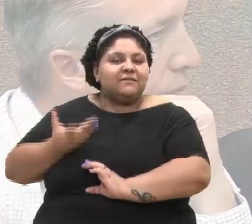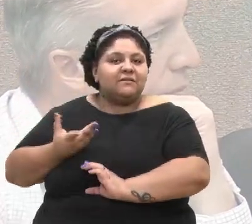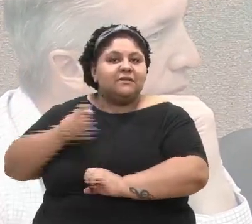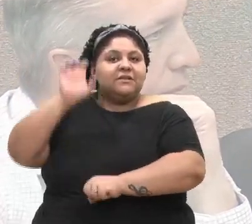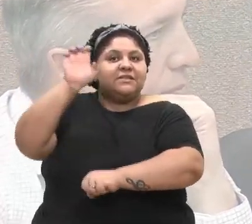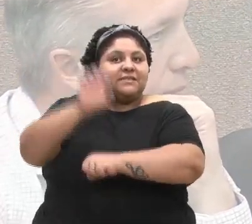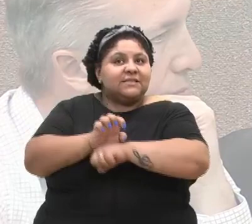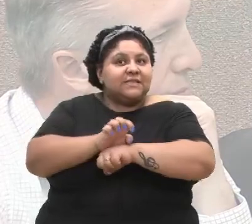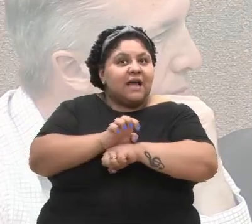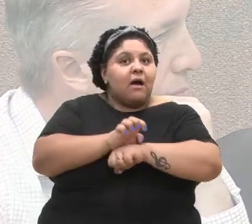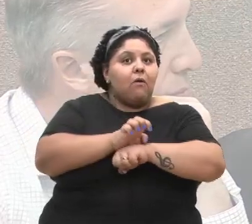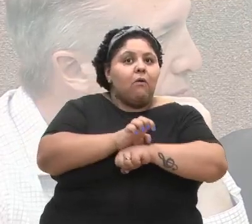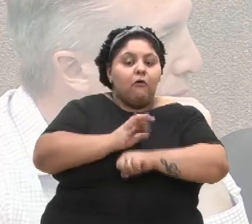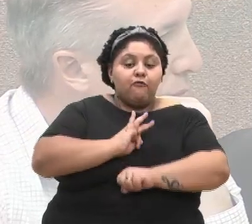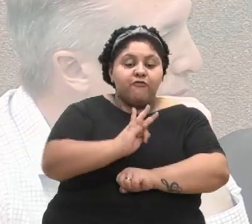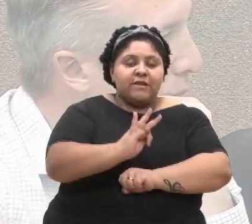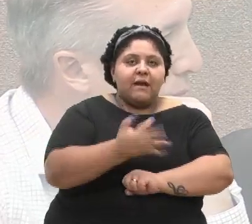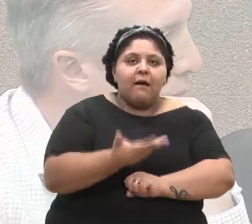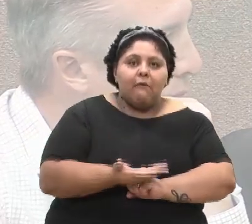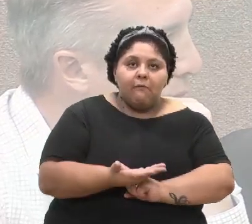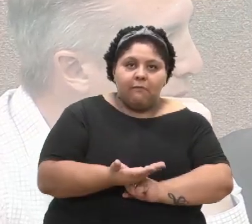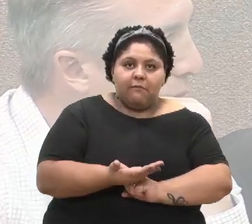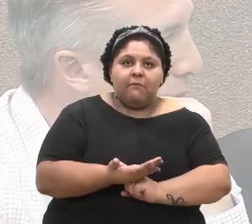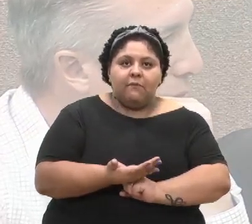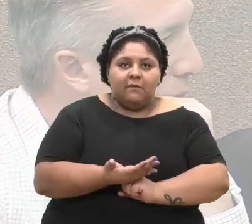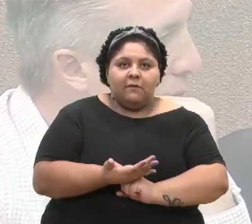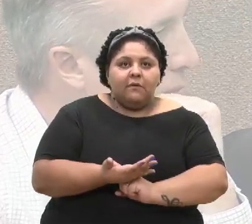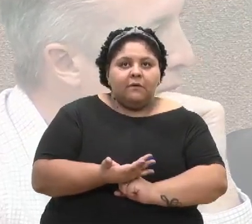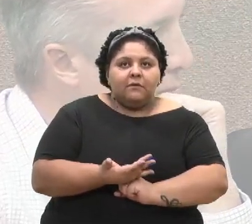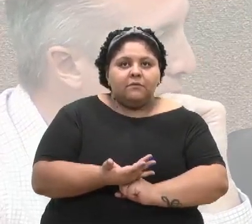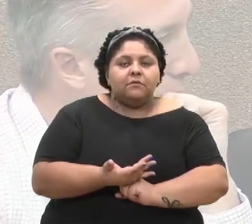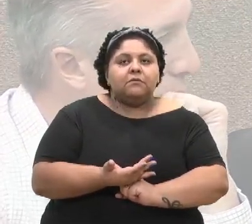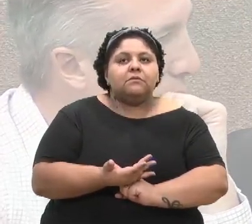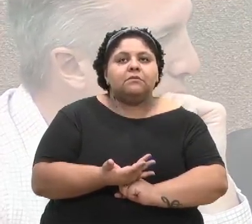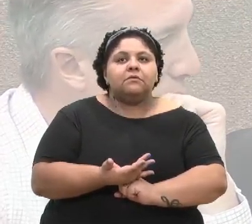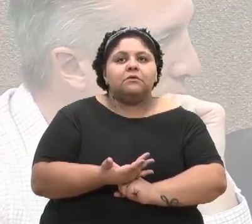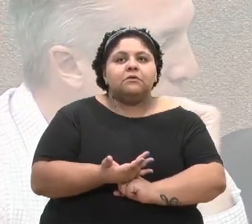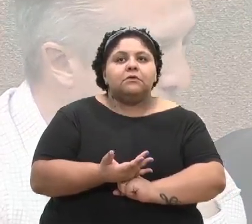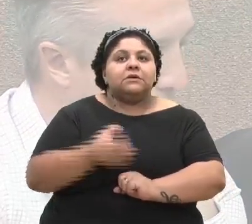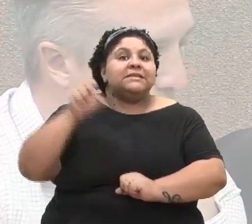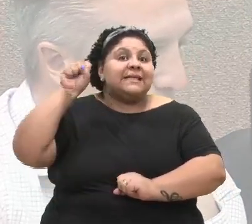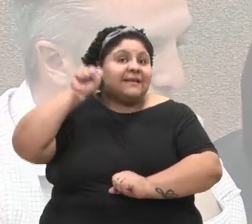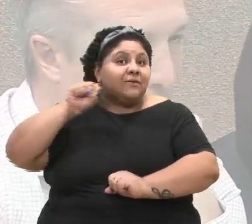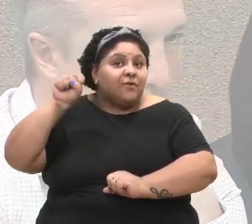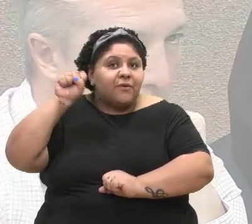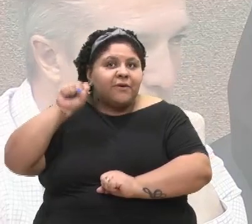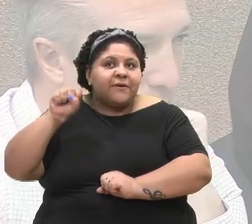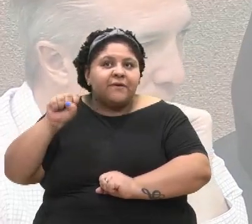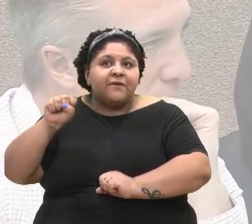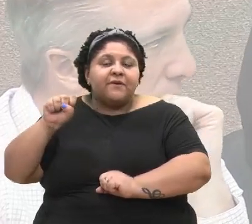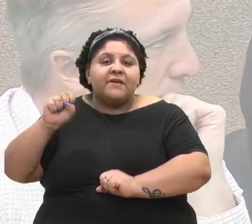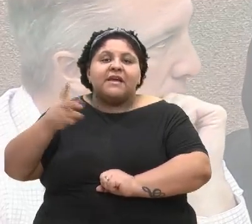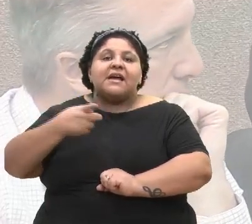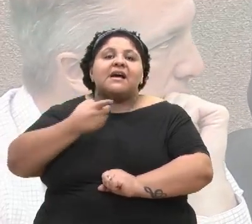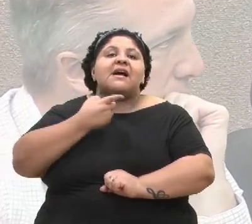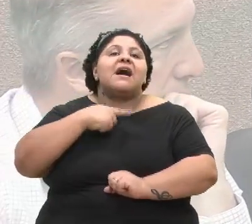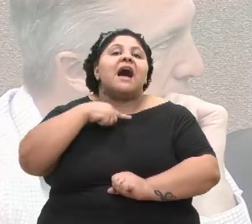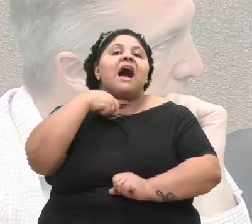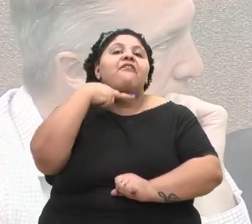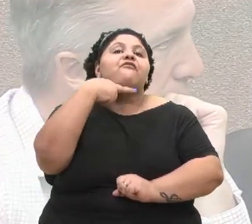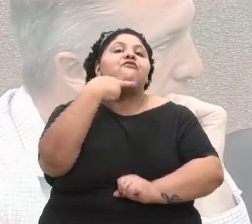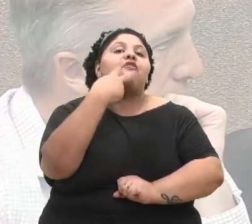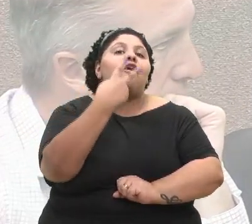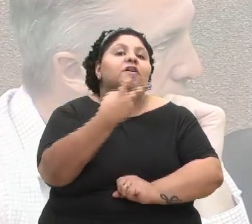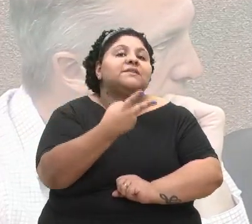vai para o nosso deputado federal, vai para o nosso senador. A voz do povo começa aqui nessa